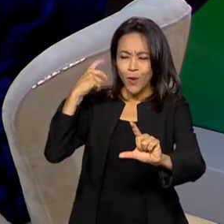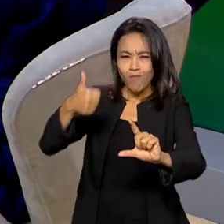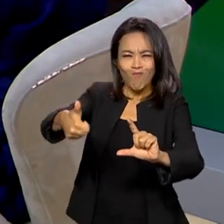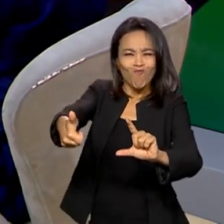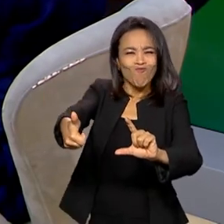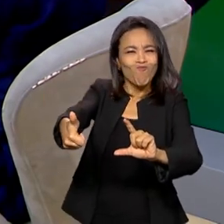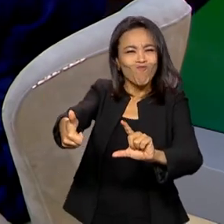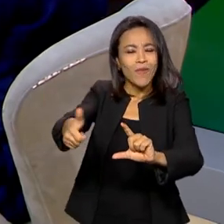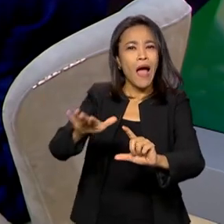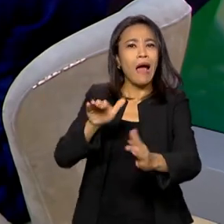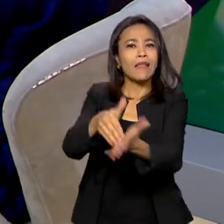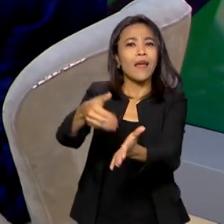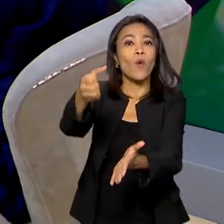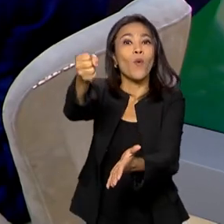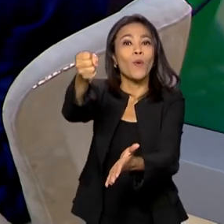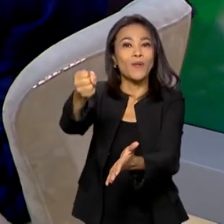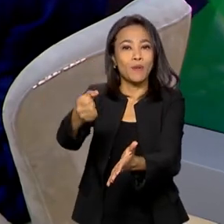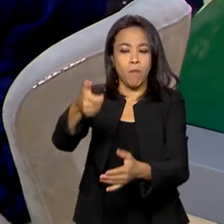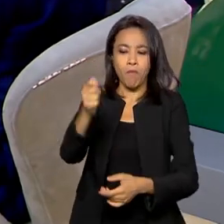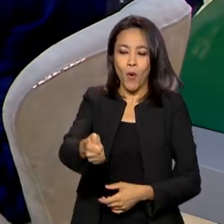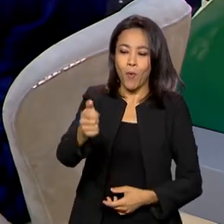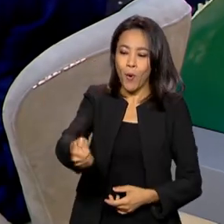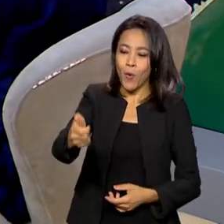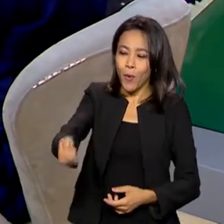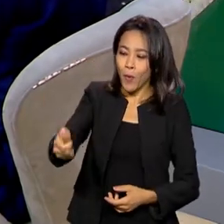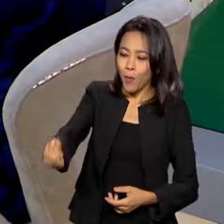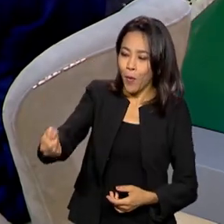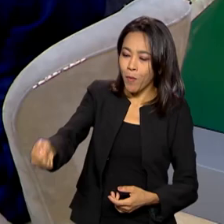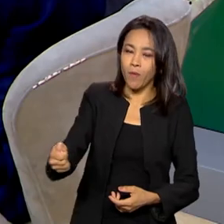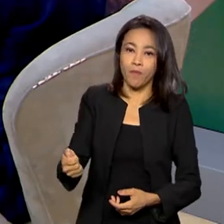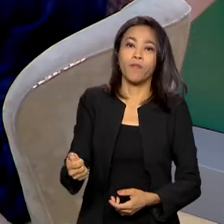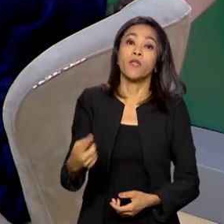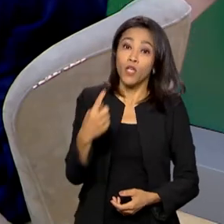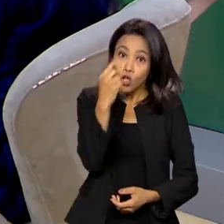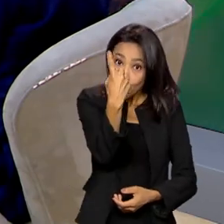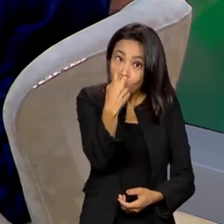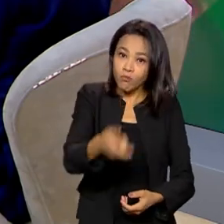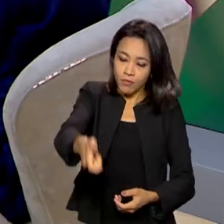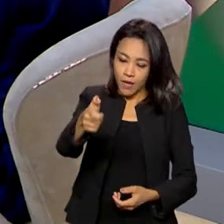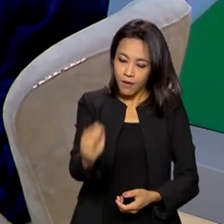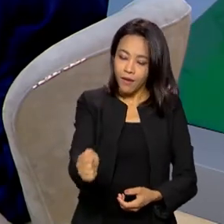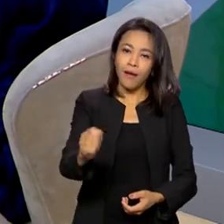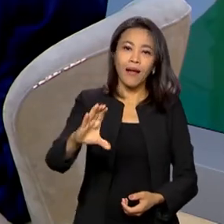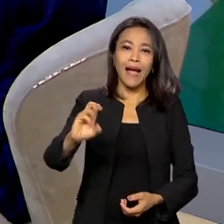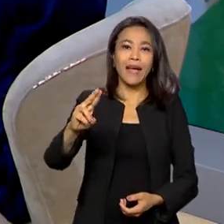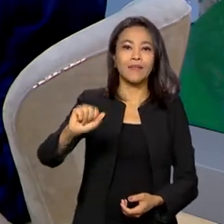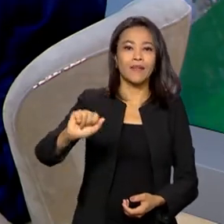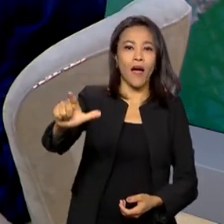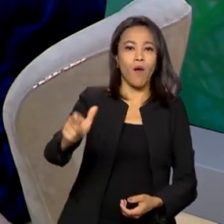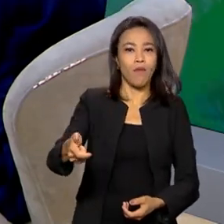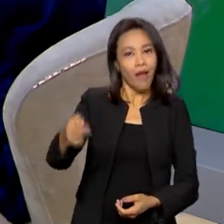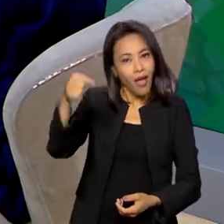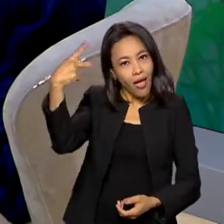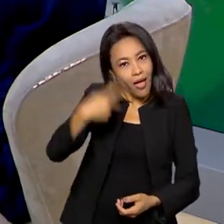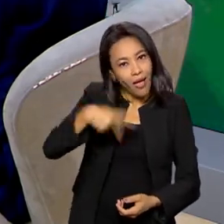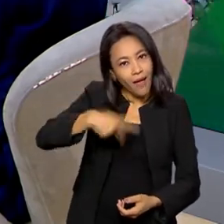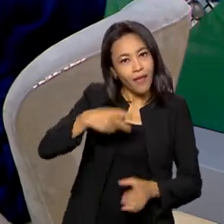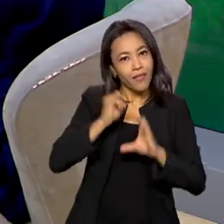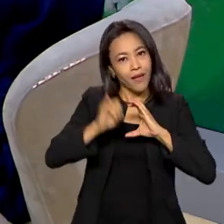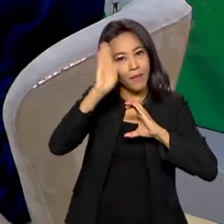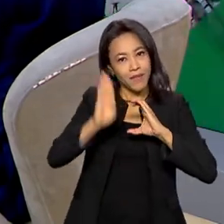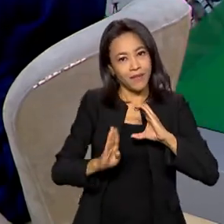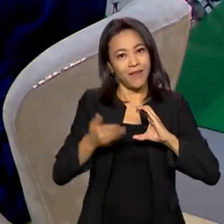até oito canais de televisão. E um dos canais que a gente está levando para todos os municípios do programa é o canal da IBC.